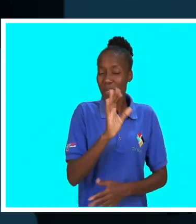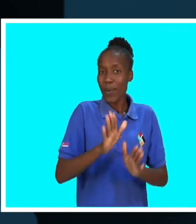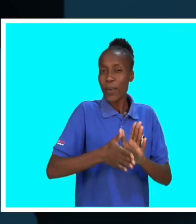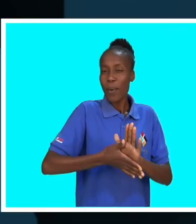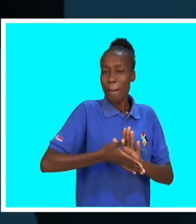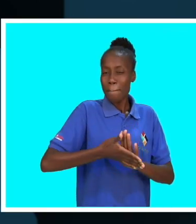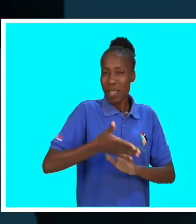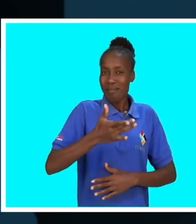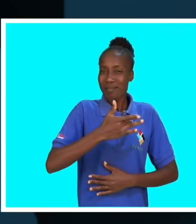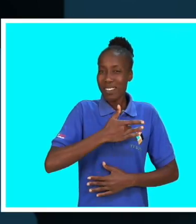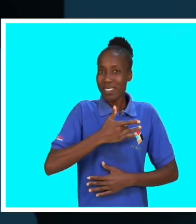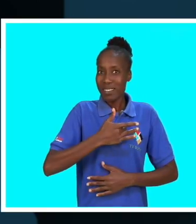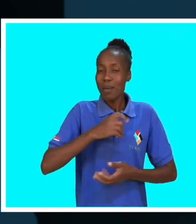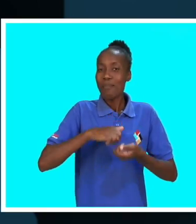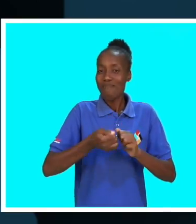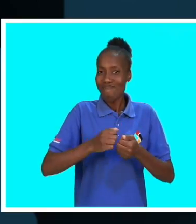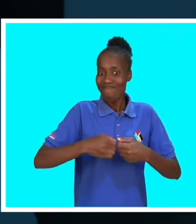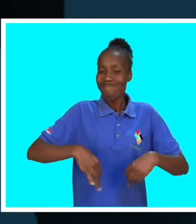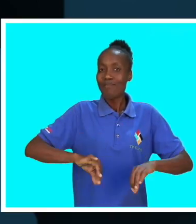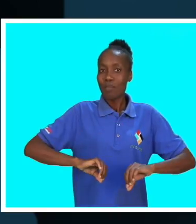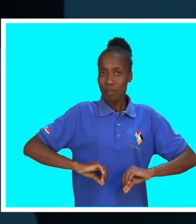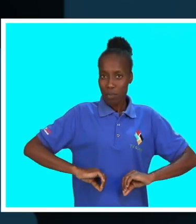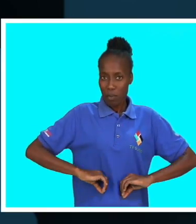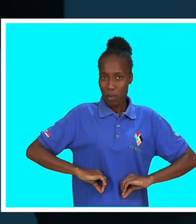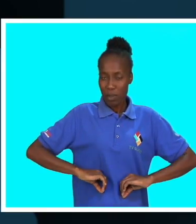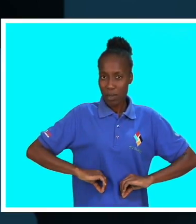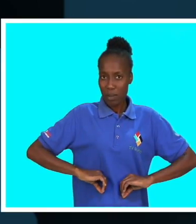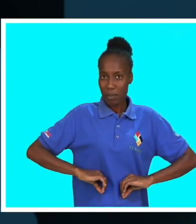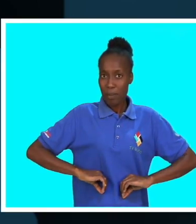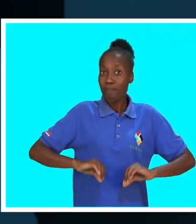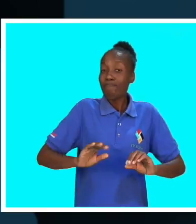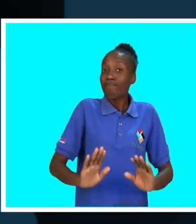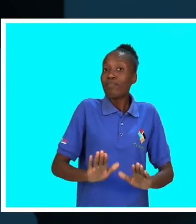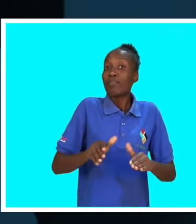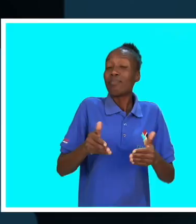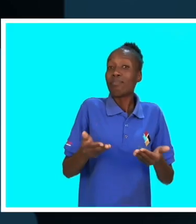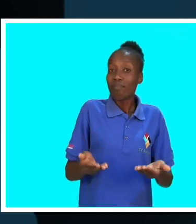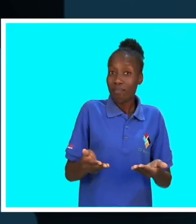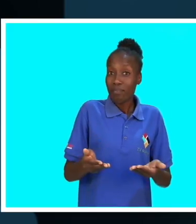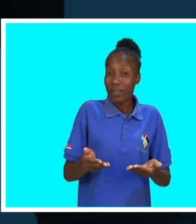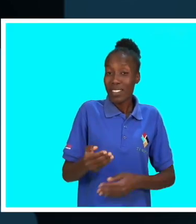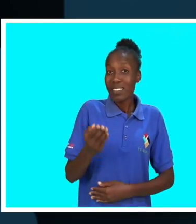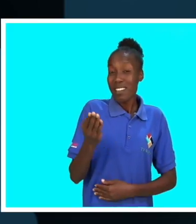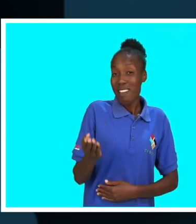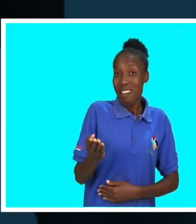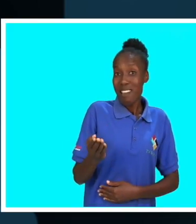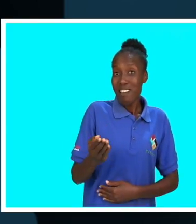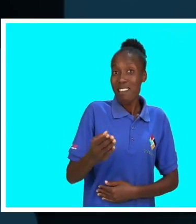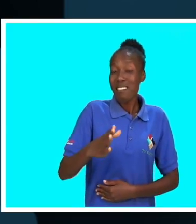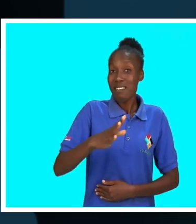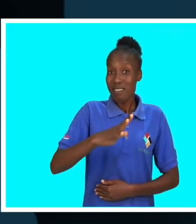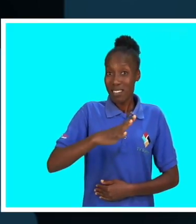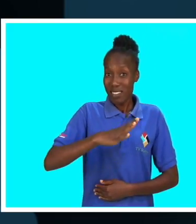começar a apresentar sintomas de câncer do colo do útero. Se ela tiver